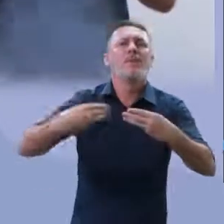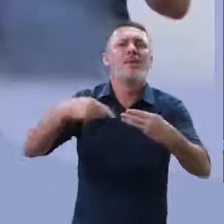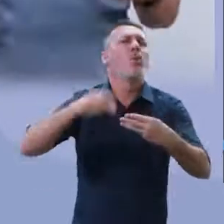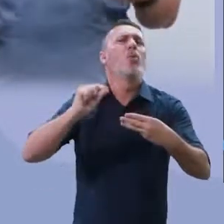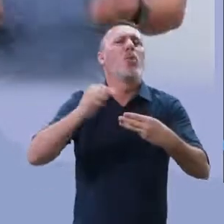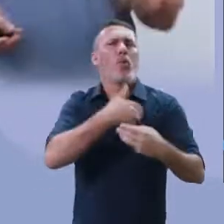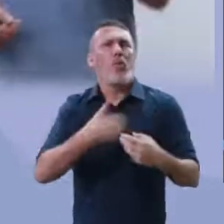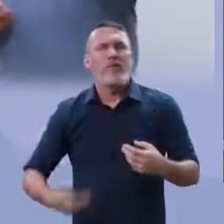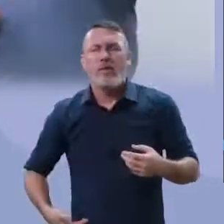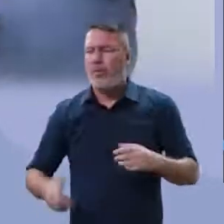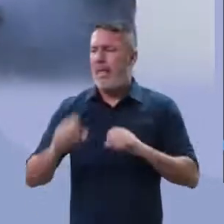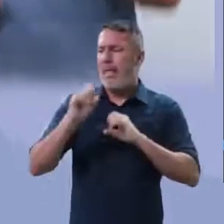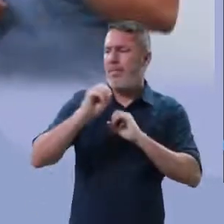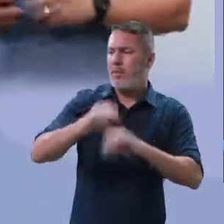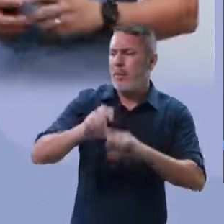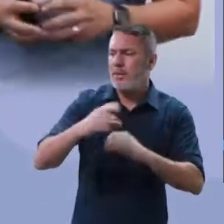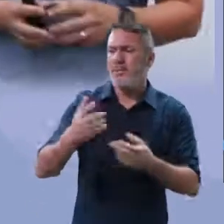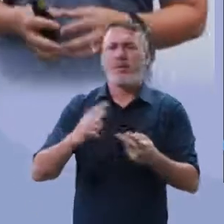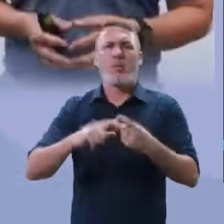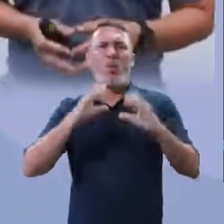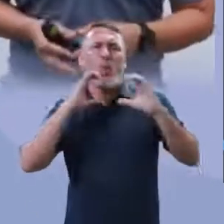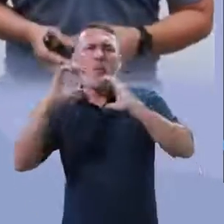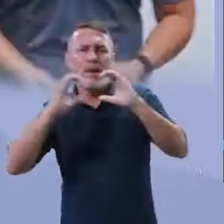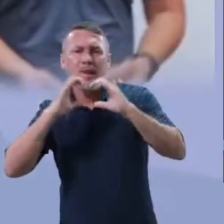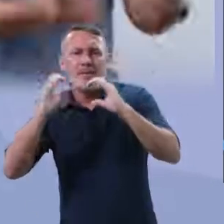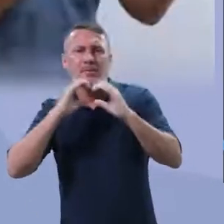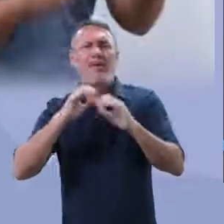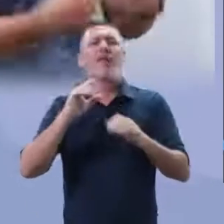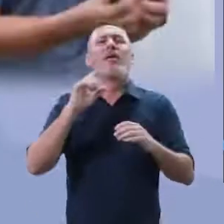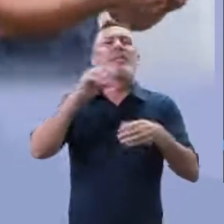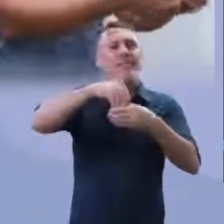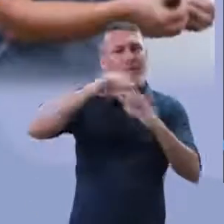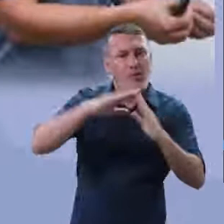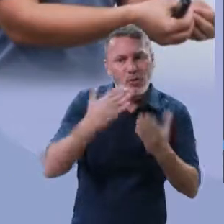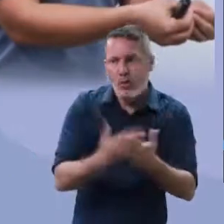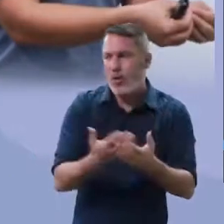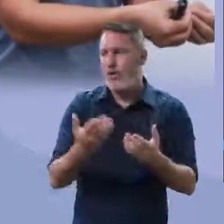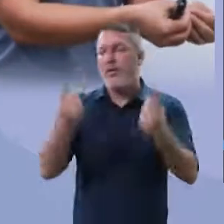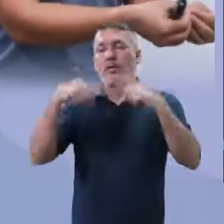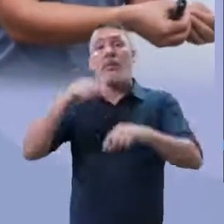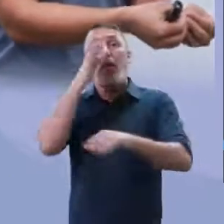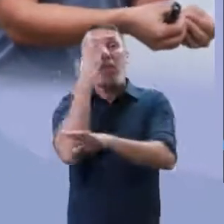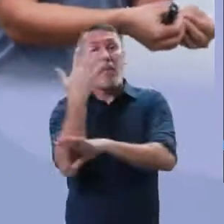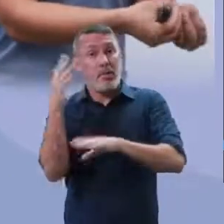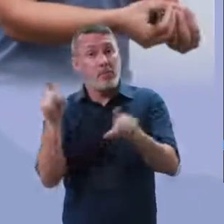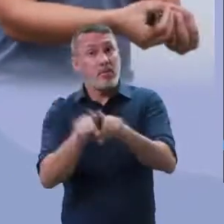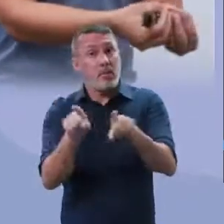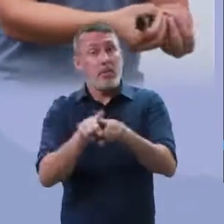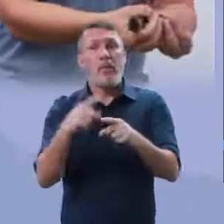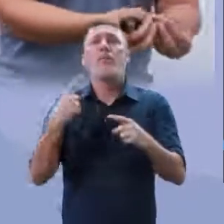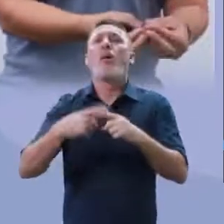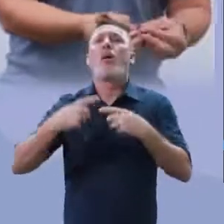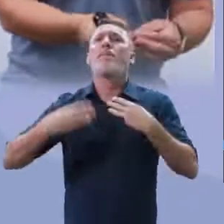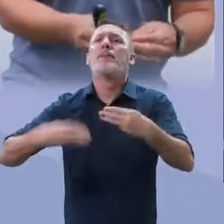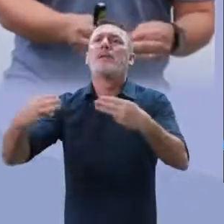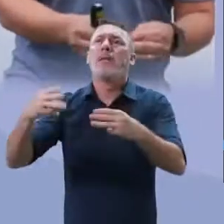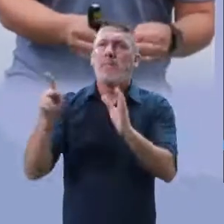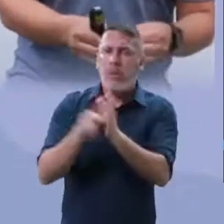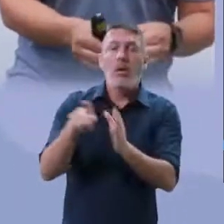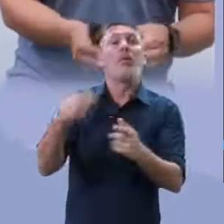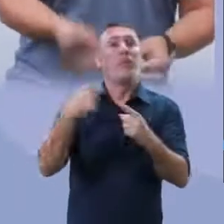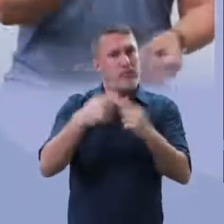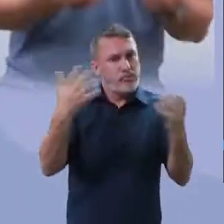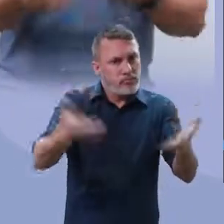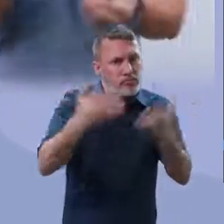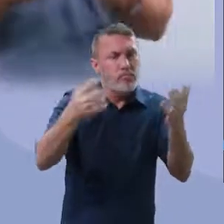campanhas? Como que ele pode fazer isso? O Ministério da Educação, qual é o papel para trabalhar com os nossos estudantes? A questão ambiental também. Por que o